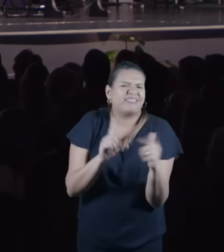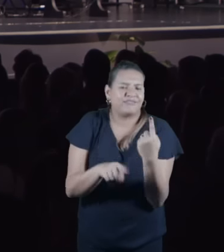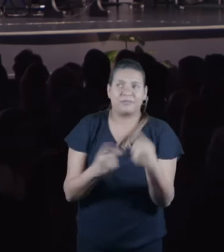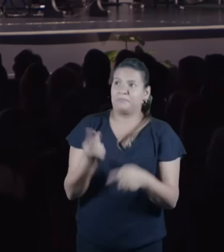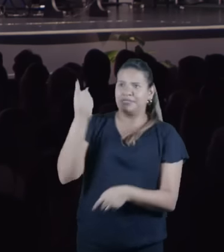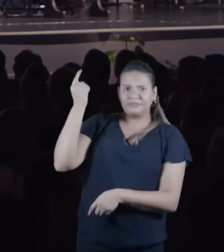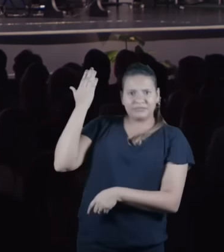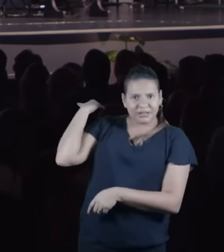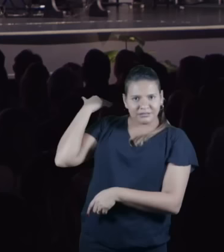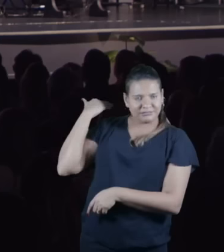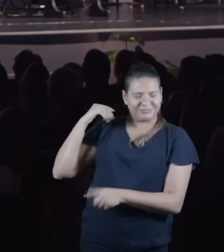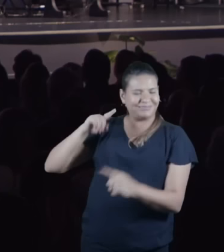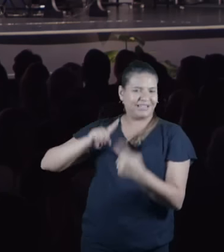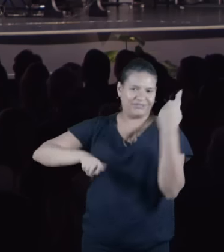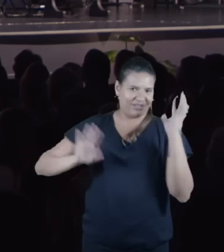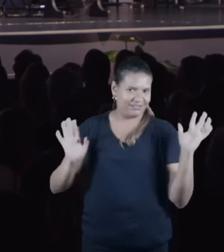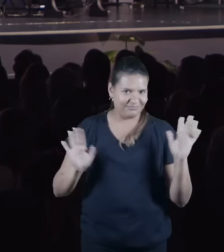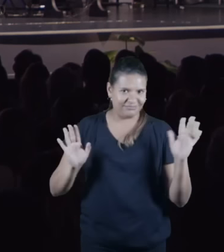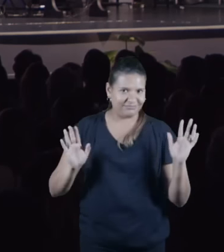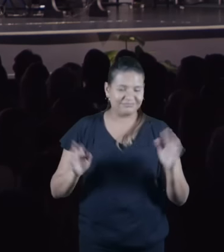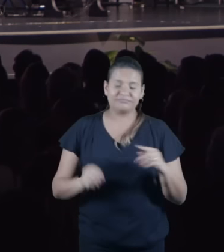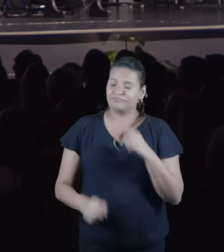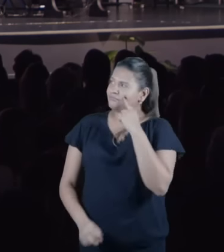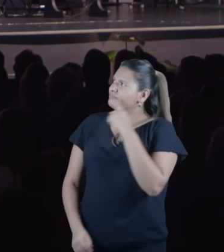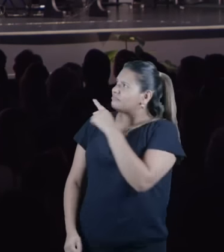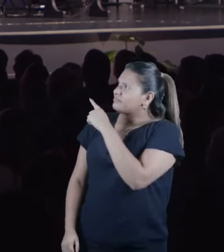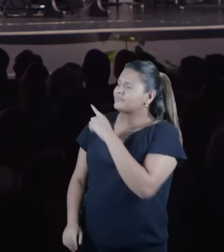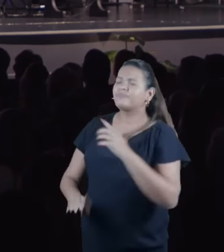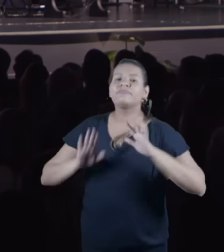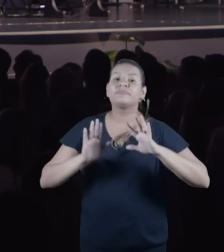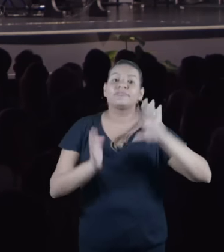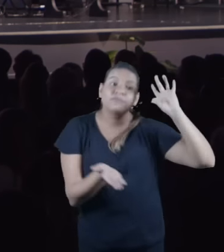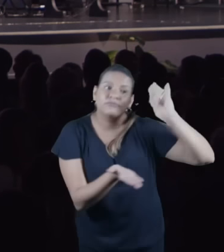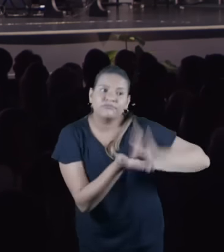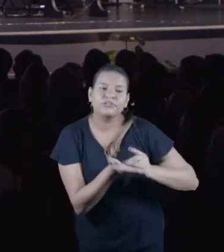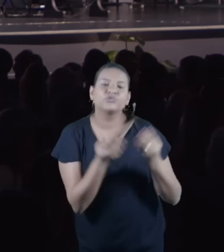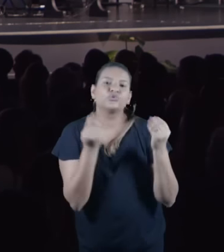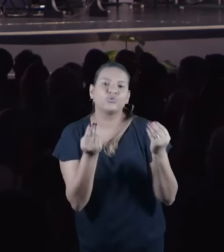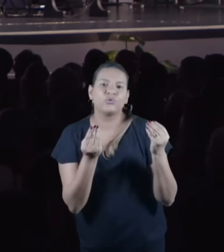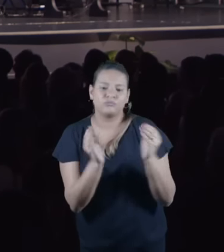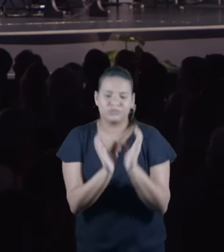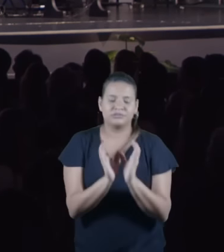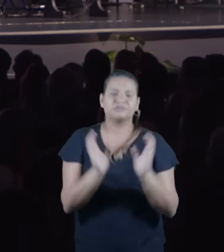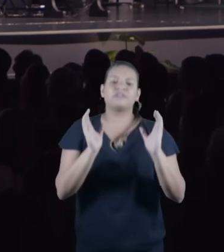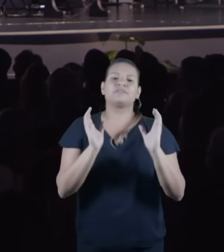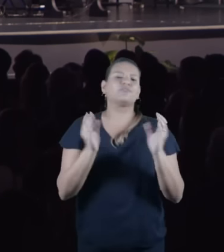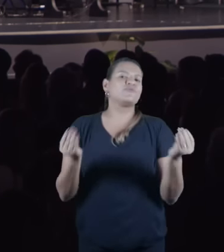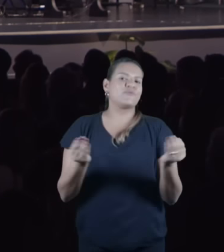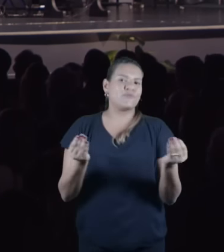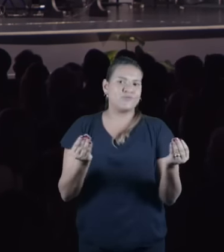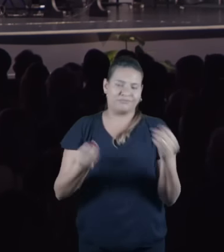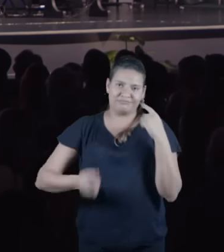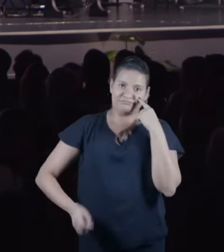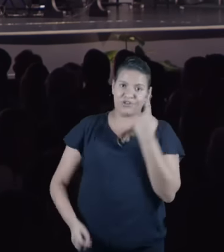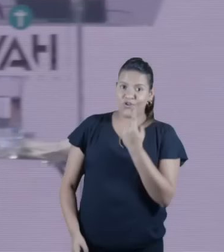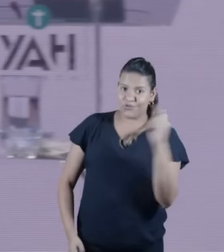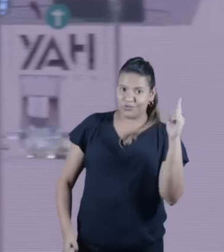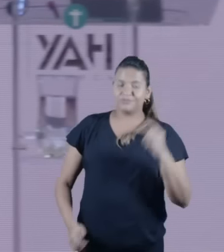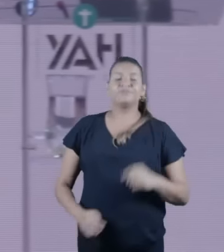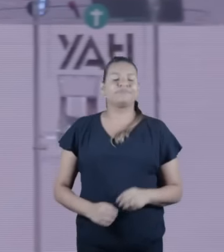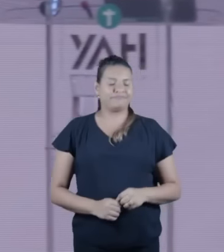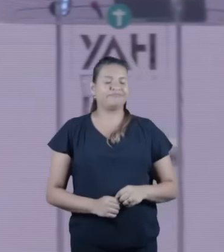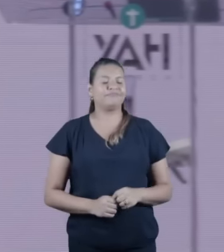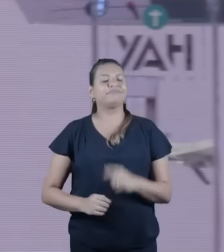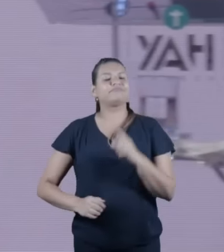vamos falar o que realmente foi a última ceia os judeus como eu falei subiam três vezes